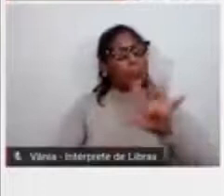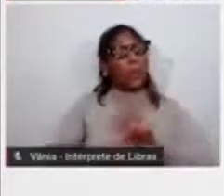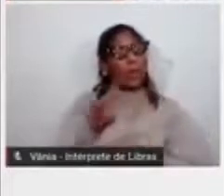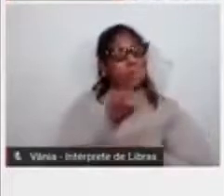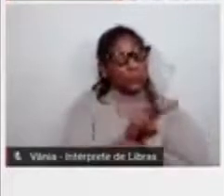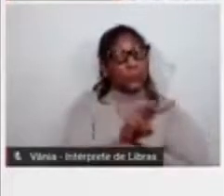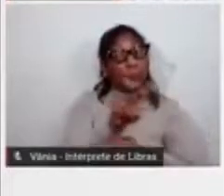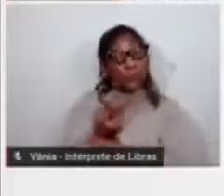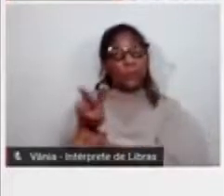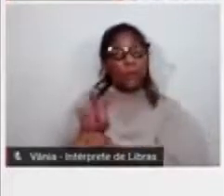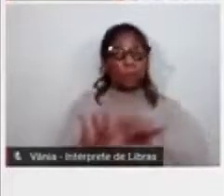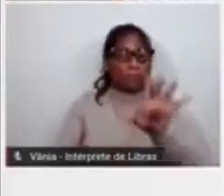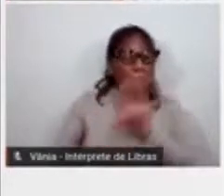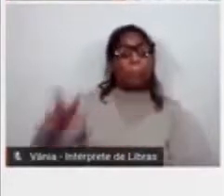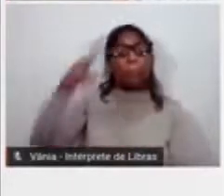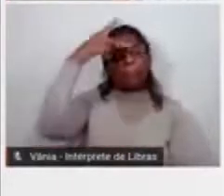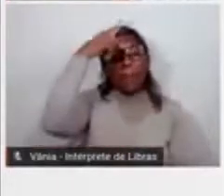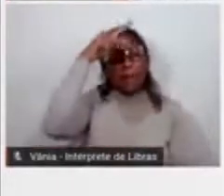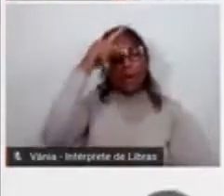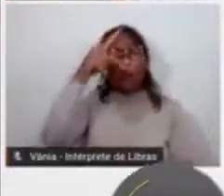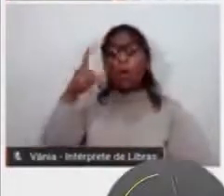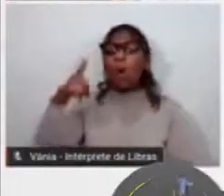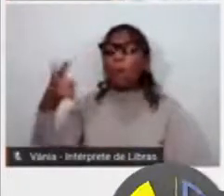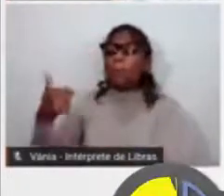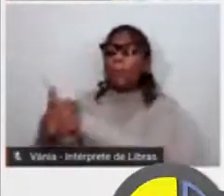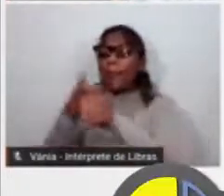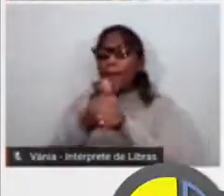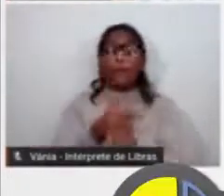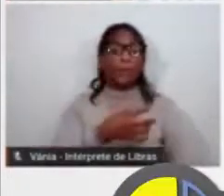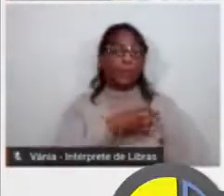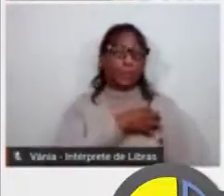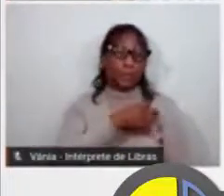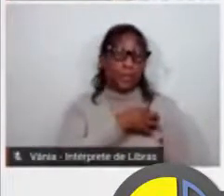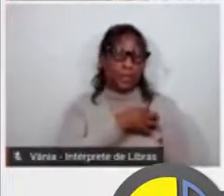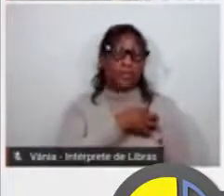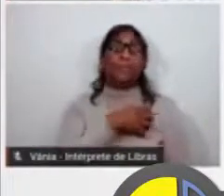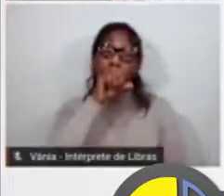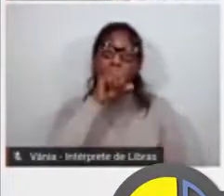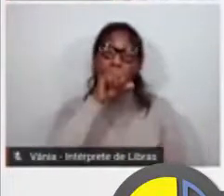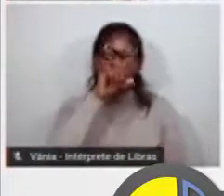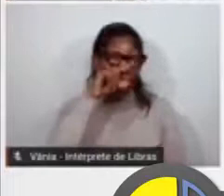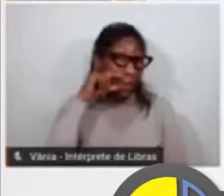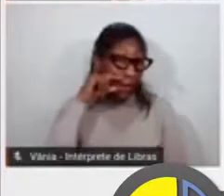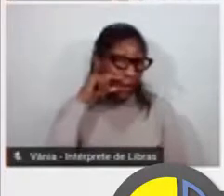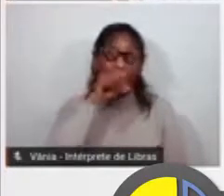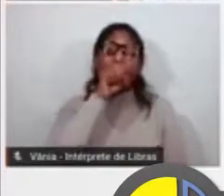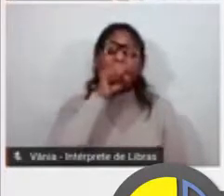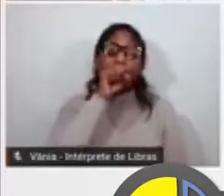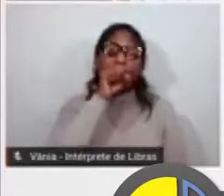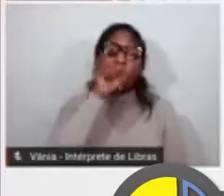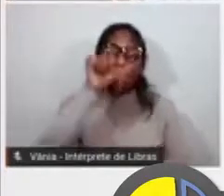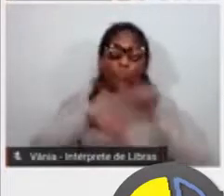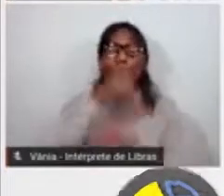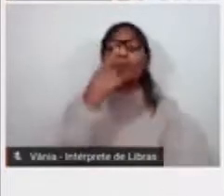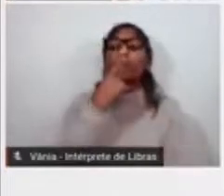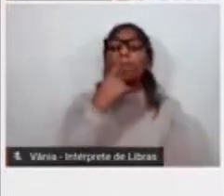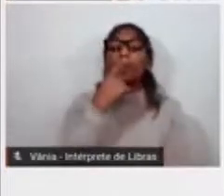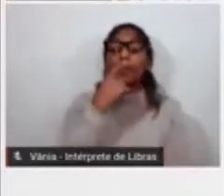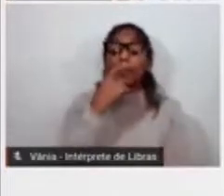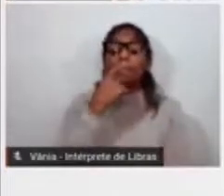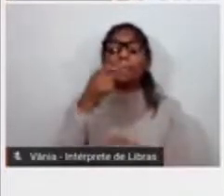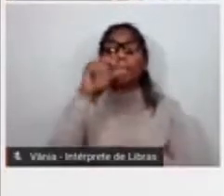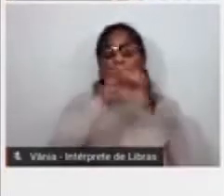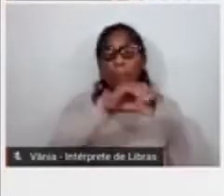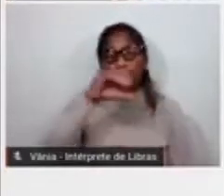A 13ª semana do mapa do distanciamento controlado foi menos tensa para a região de Santa Cruz do Sul É que desde a última sexta-feira a região ficou